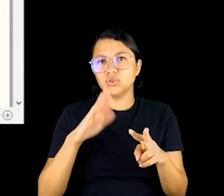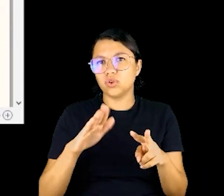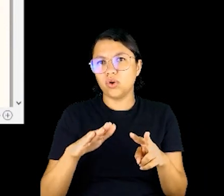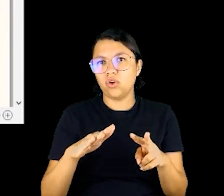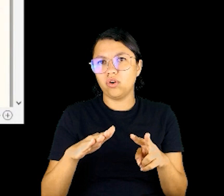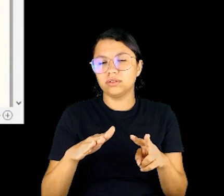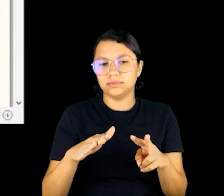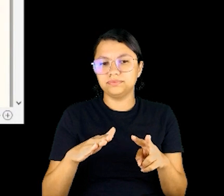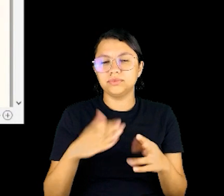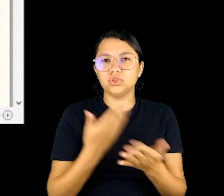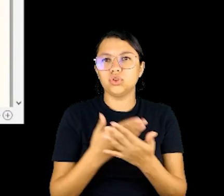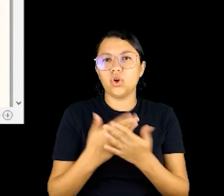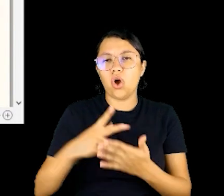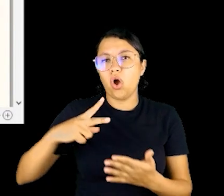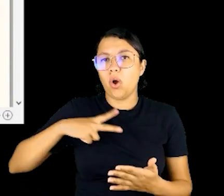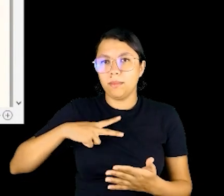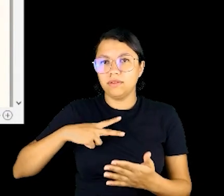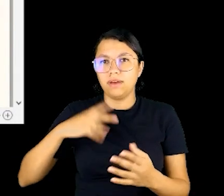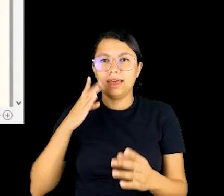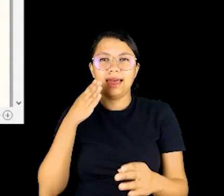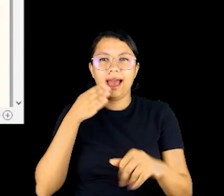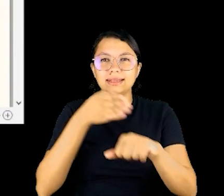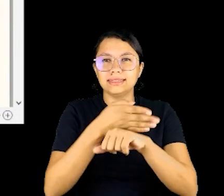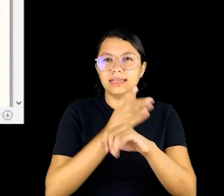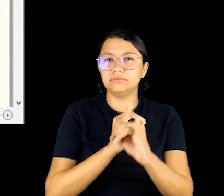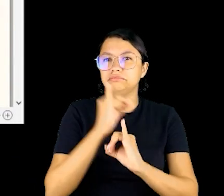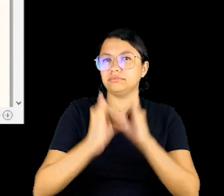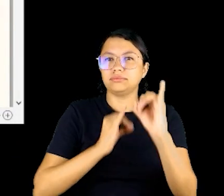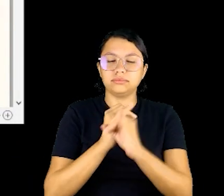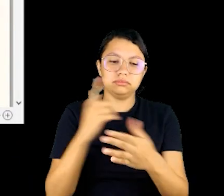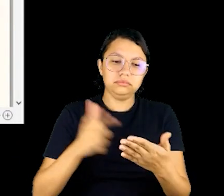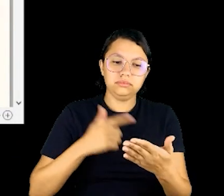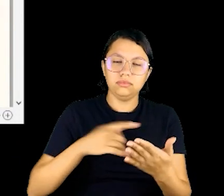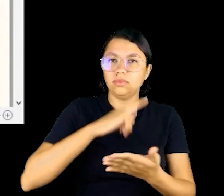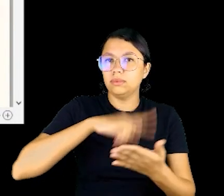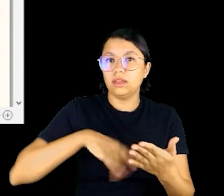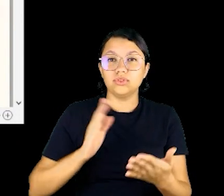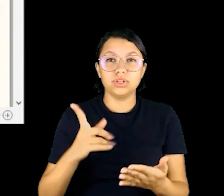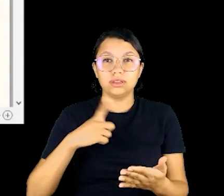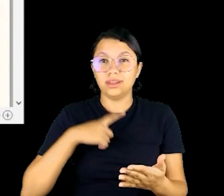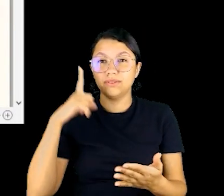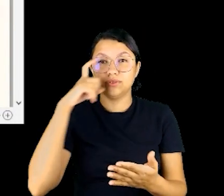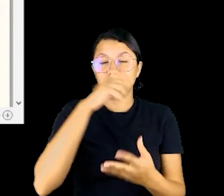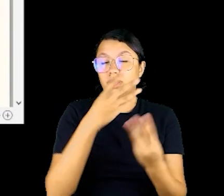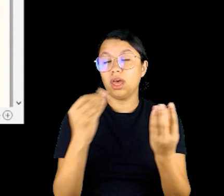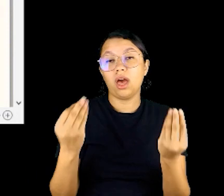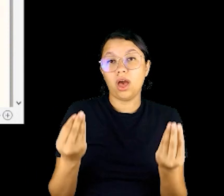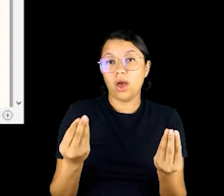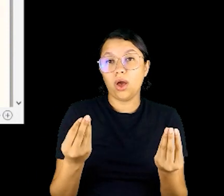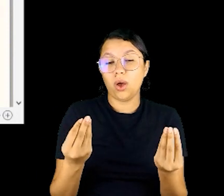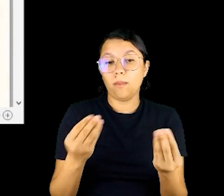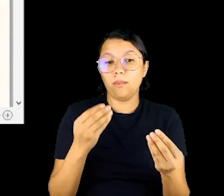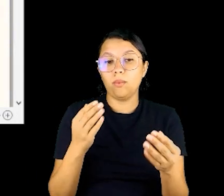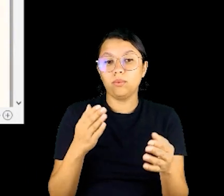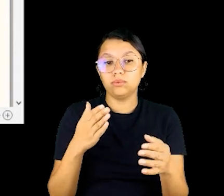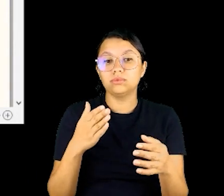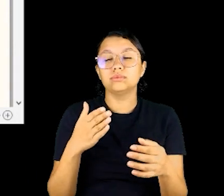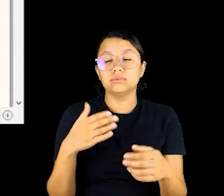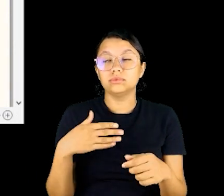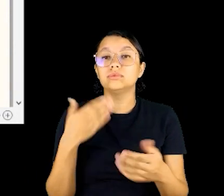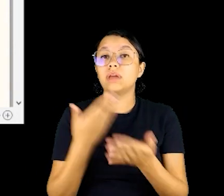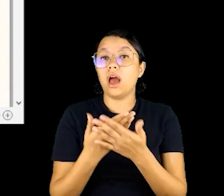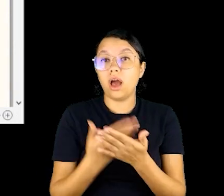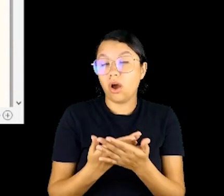que as crianças da rede particular de ensino com acesso à internet, a livro, material, já teve uma dificuldade enorme